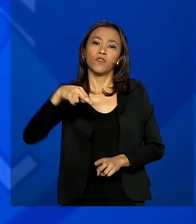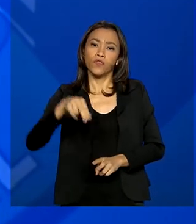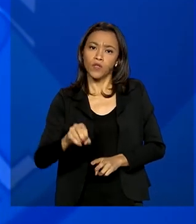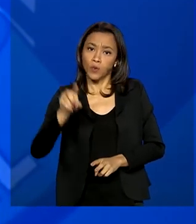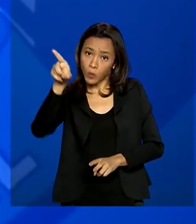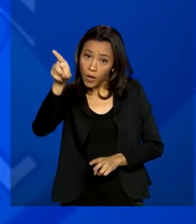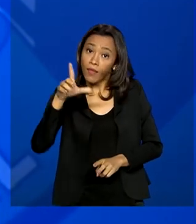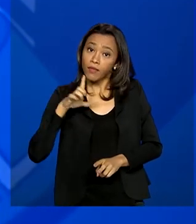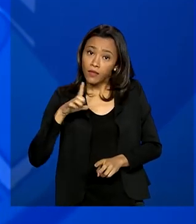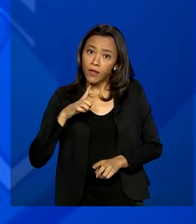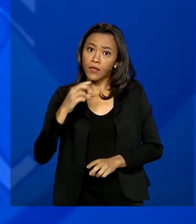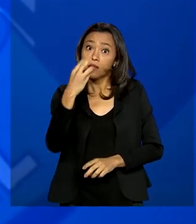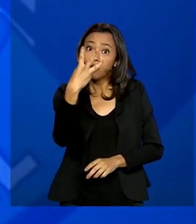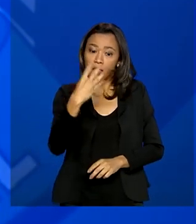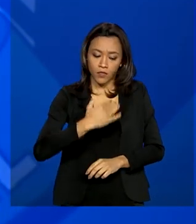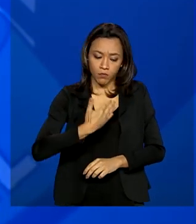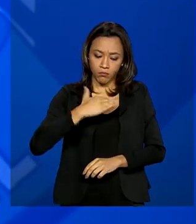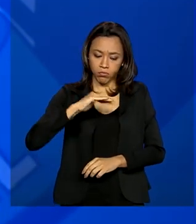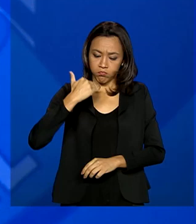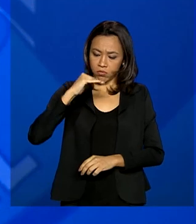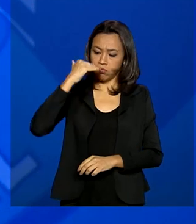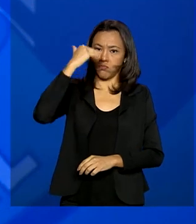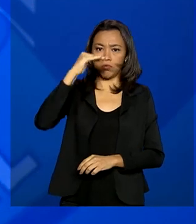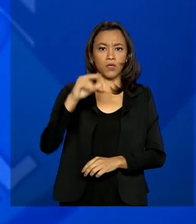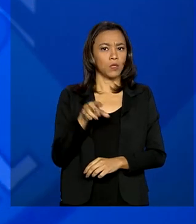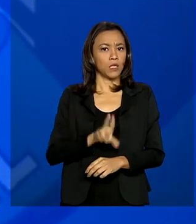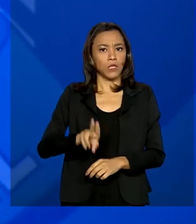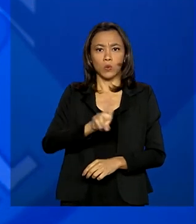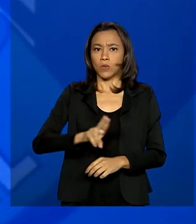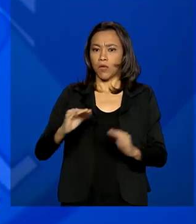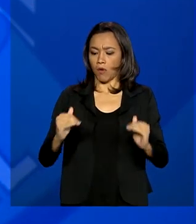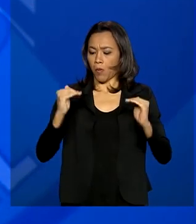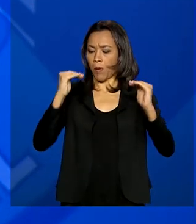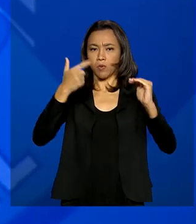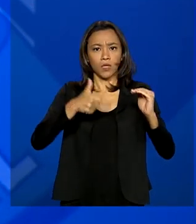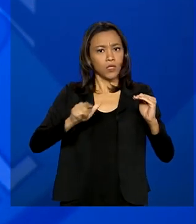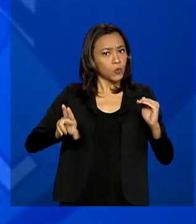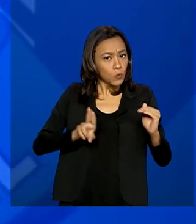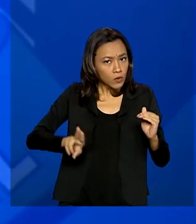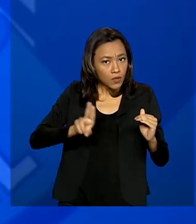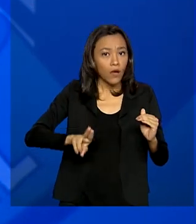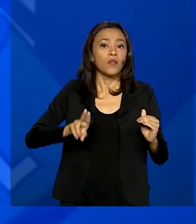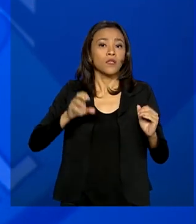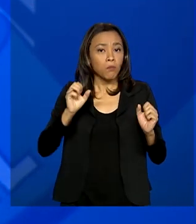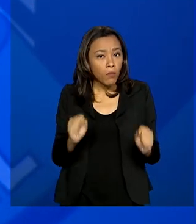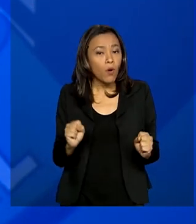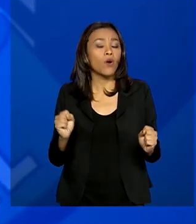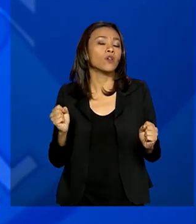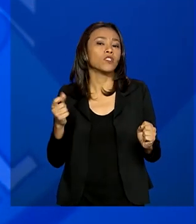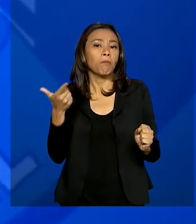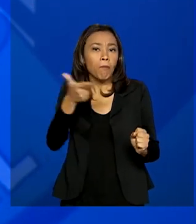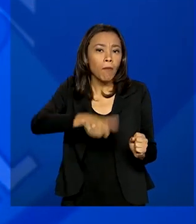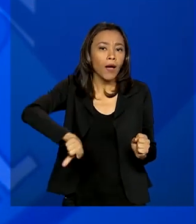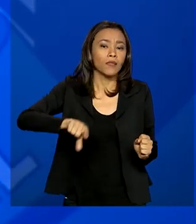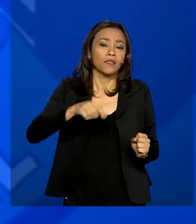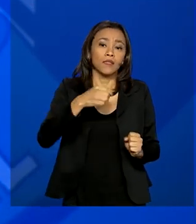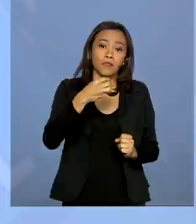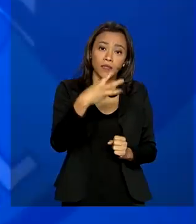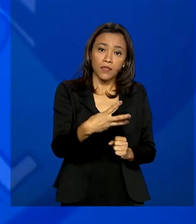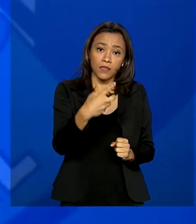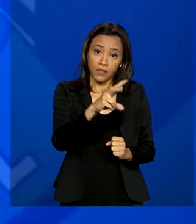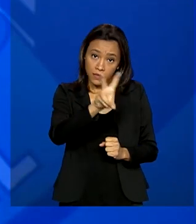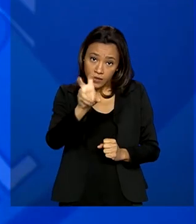três andares que não estão sendo utilizados e que podem rapidamente aumentar em 350